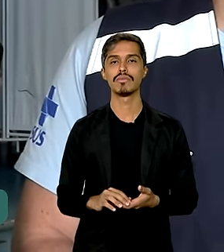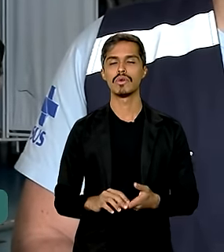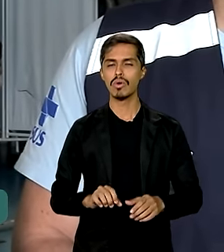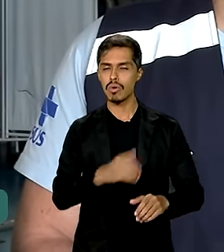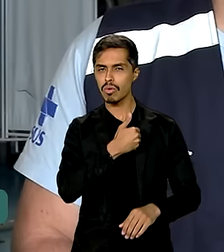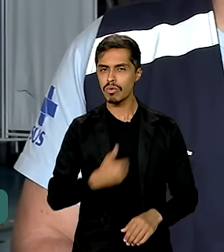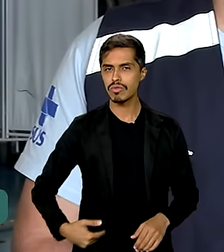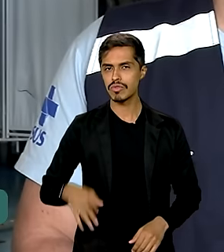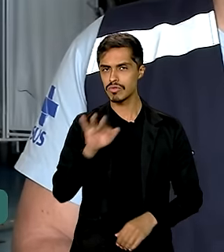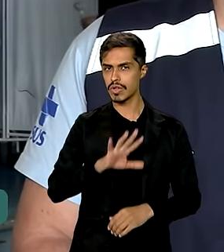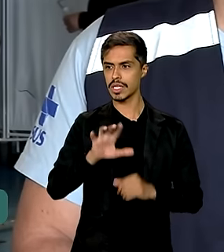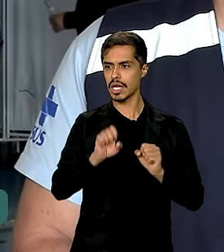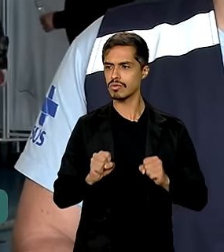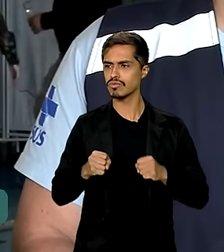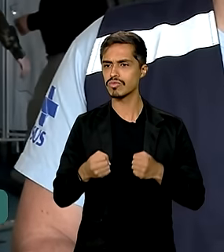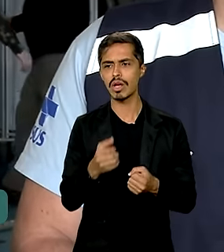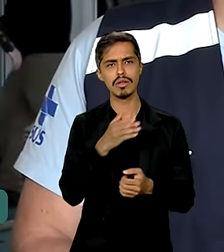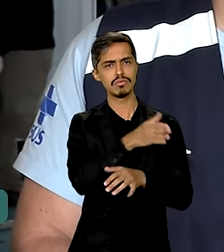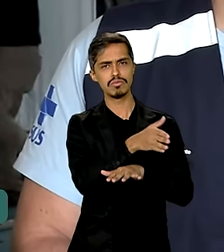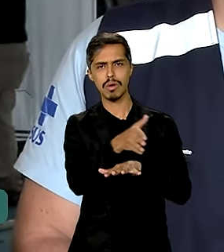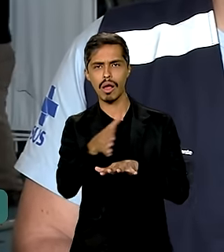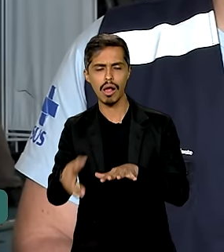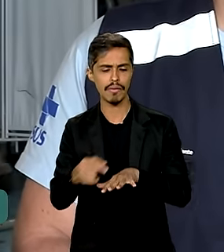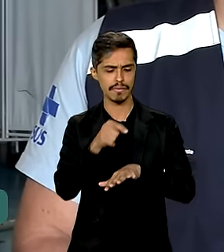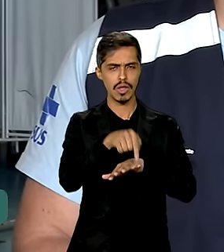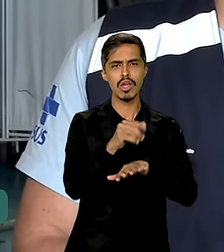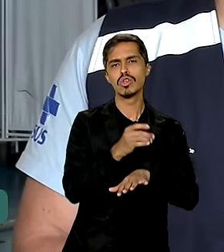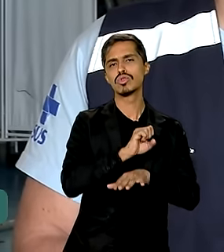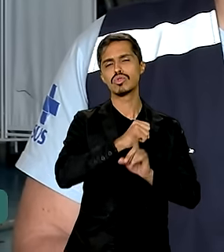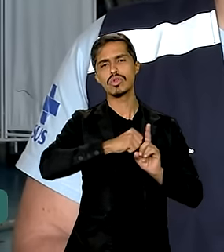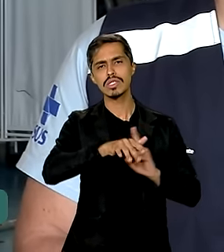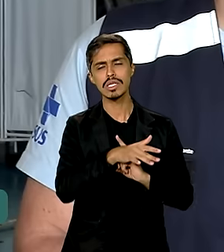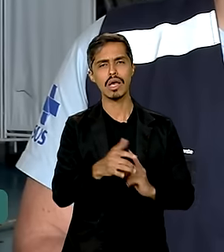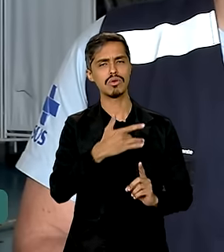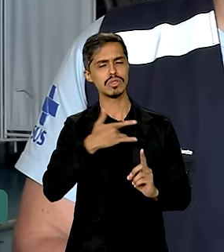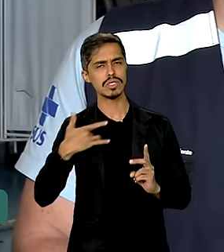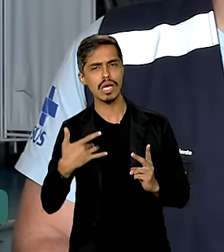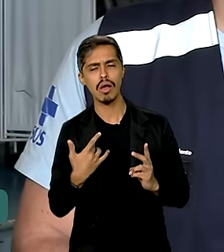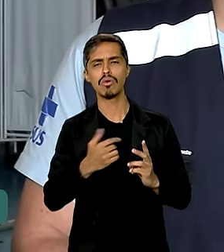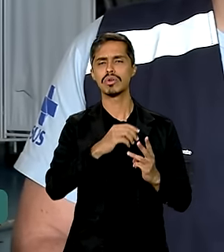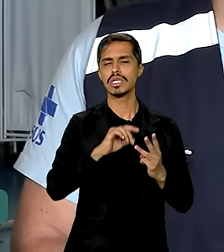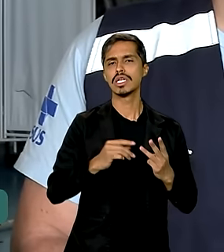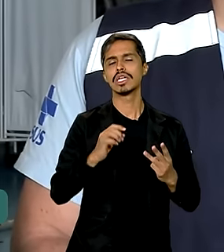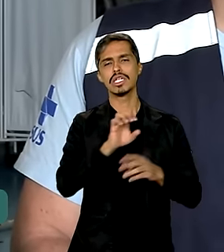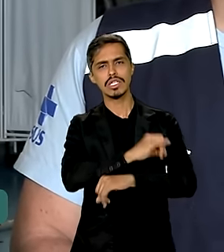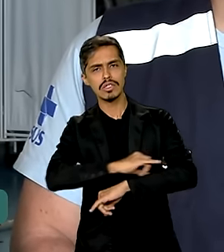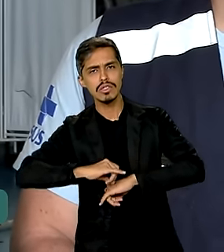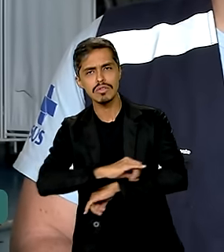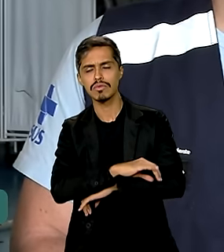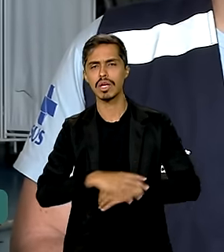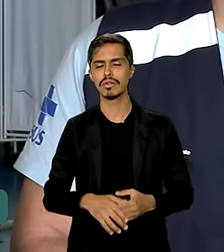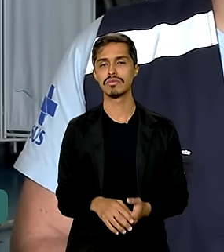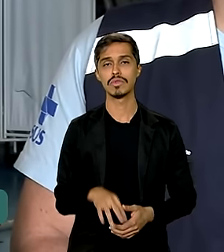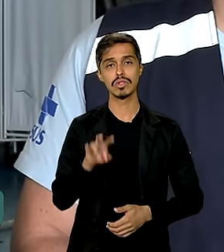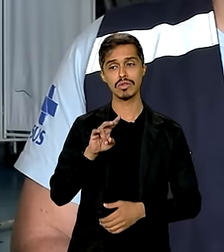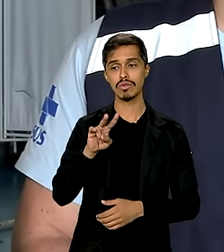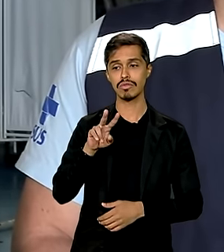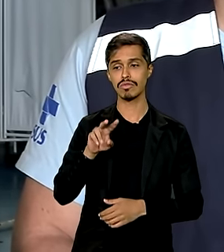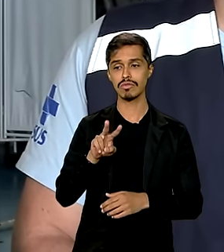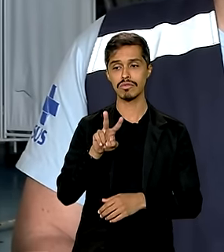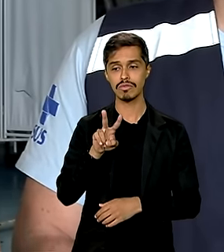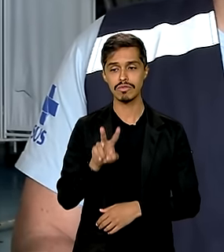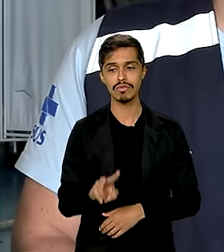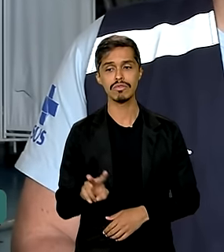atuado em todos os setores. Social, de educação, saúde, infraestrutura. No Vale do Taquari, por exemplo, são